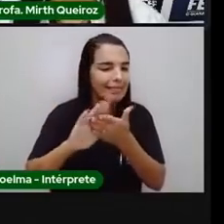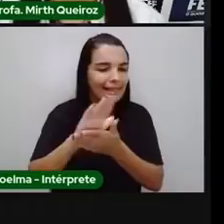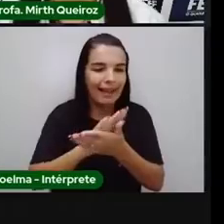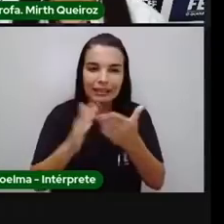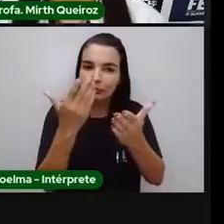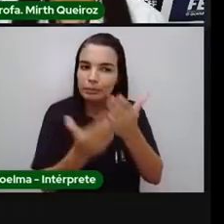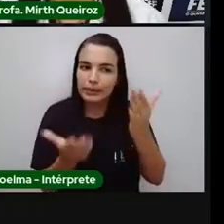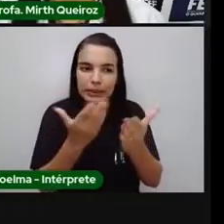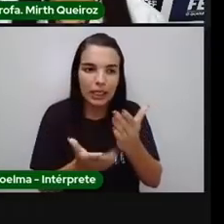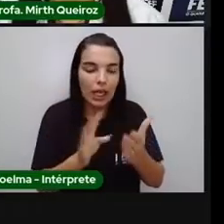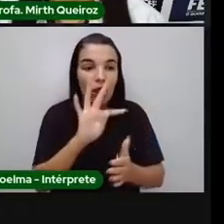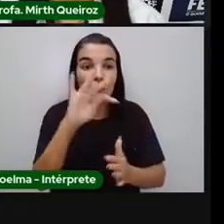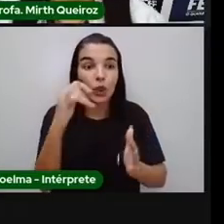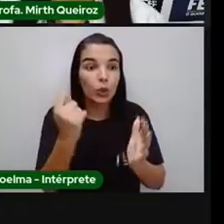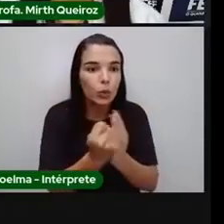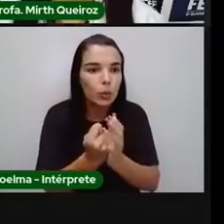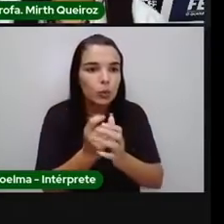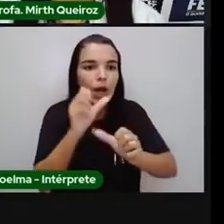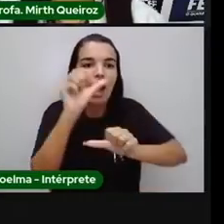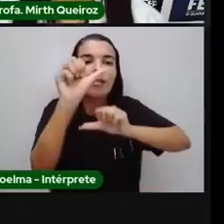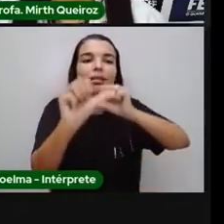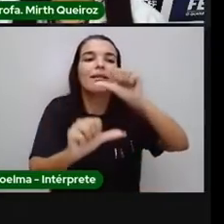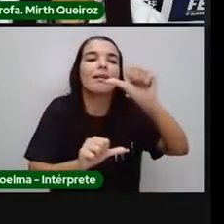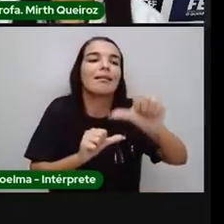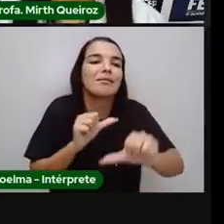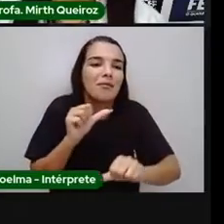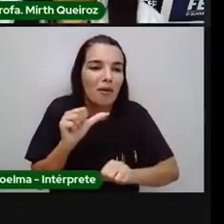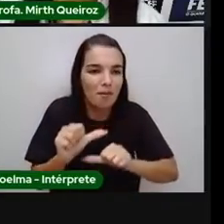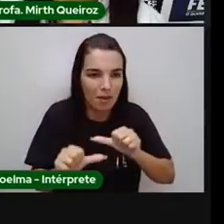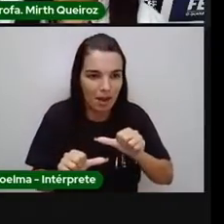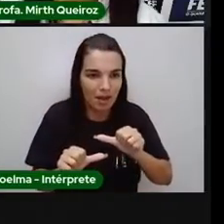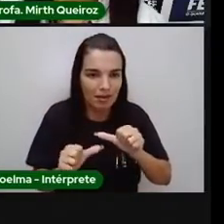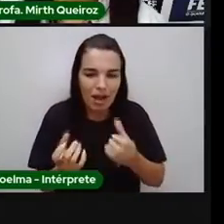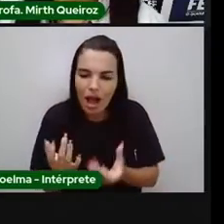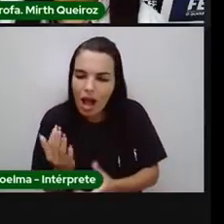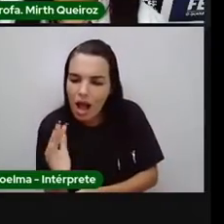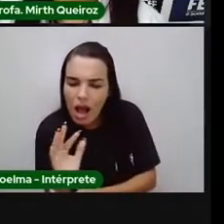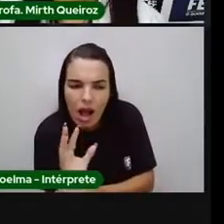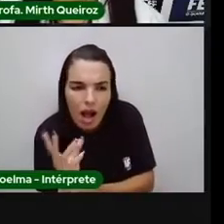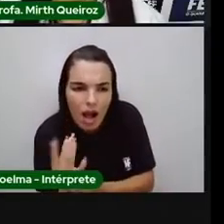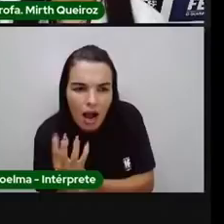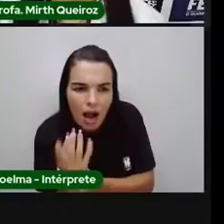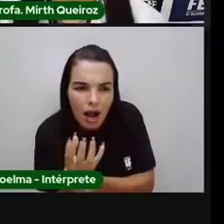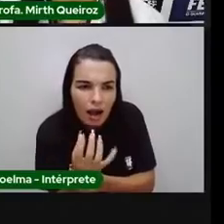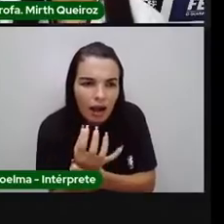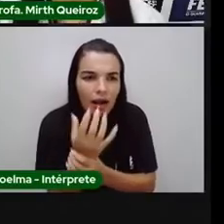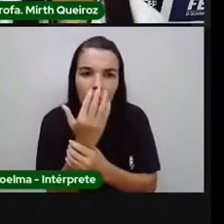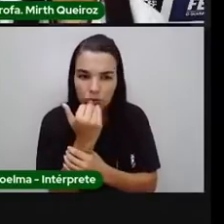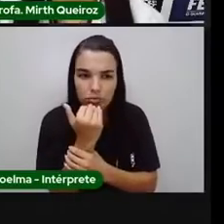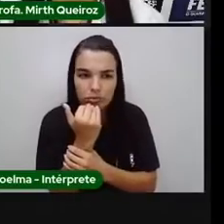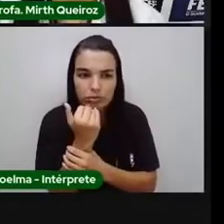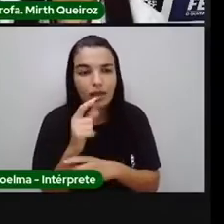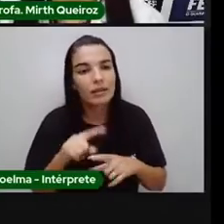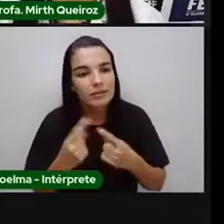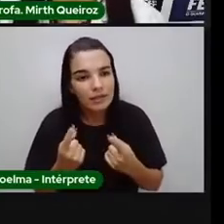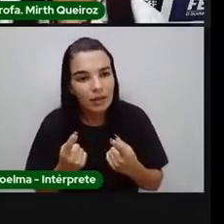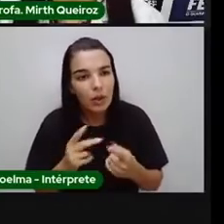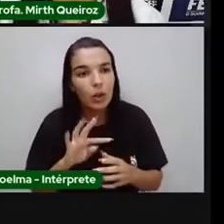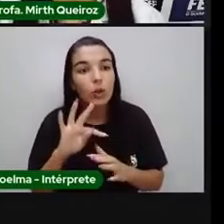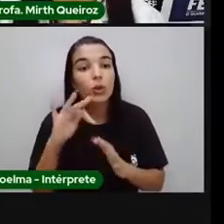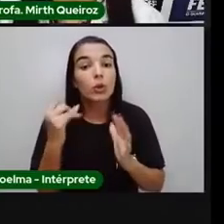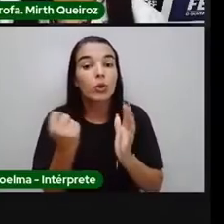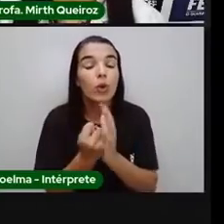tudo vai apenas se transformar. O capim ali que foi comido vai fazer com que